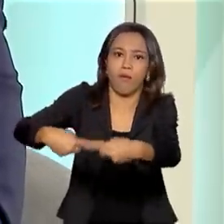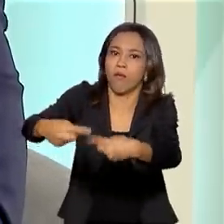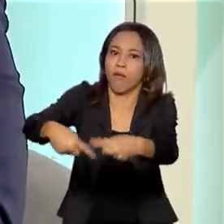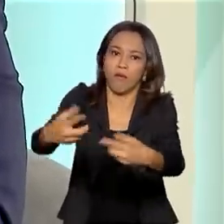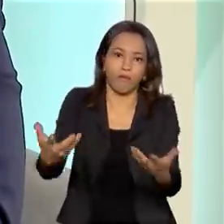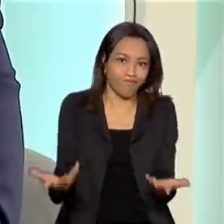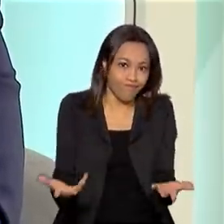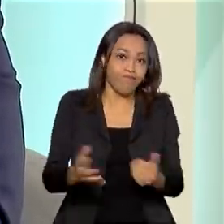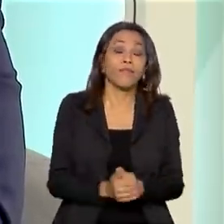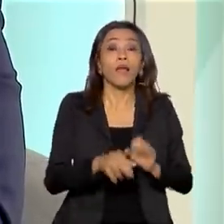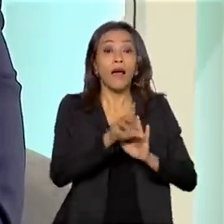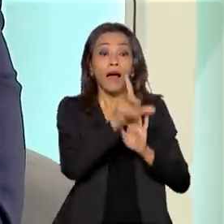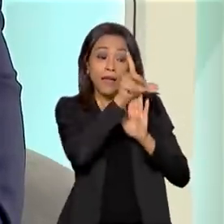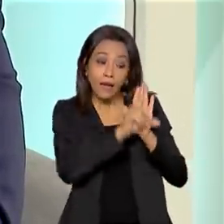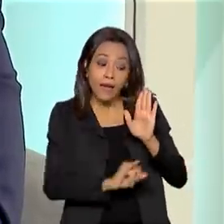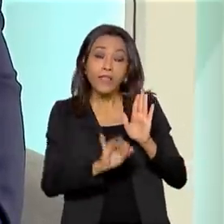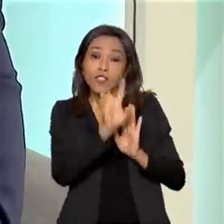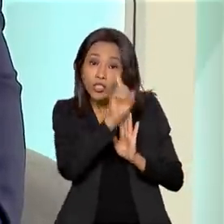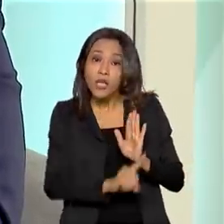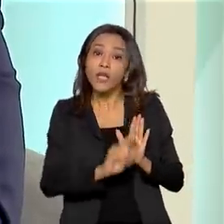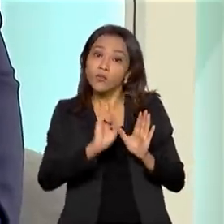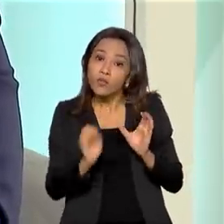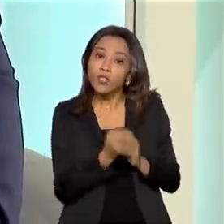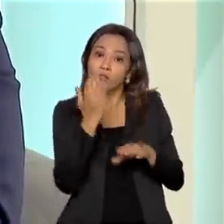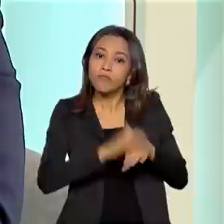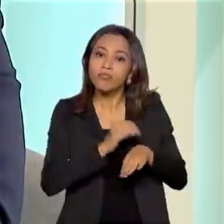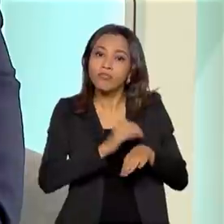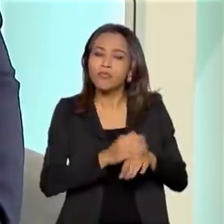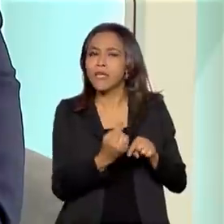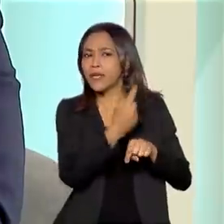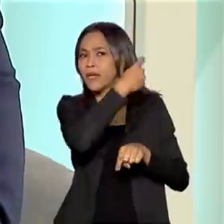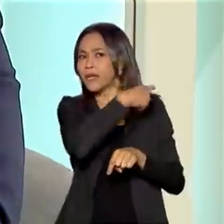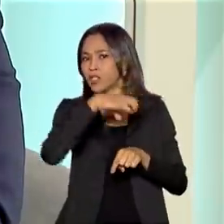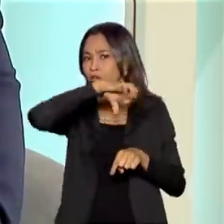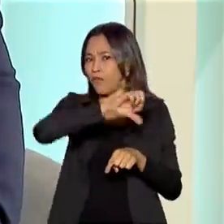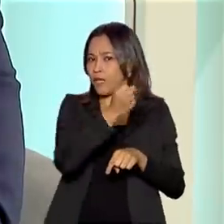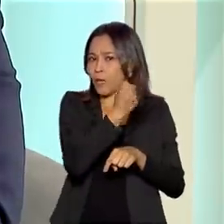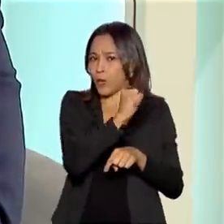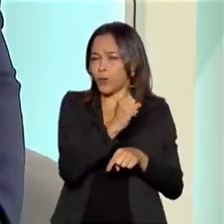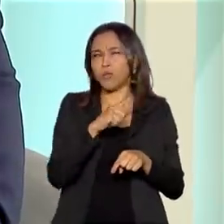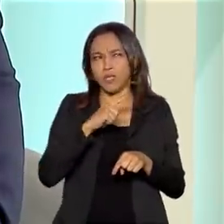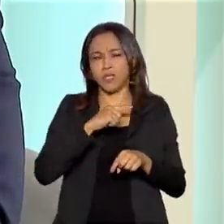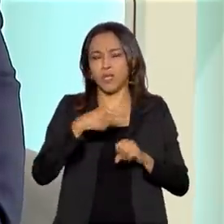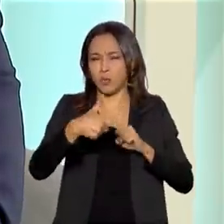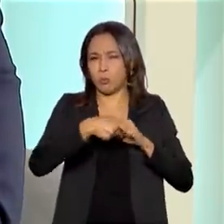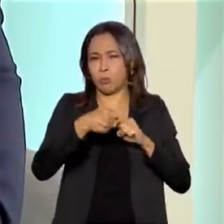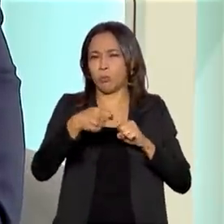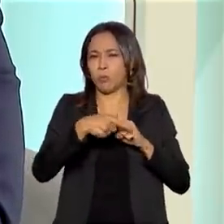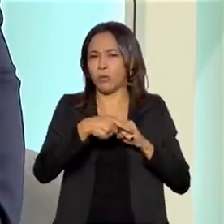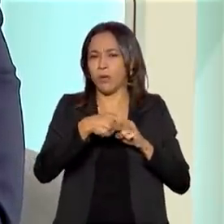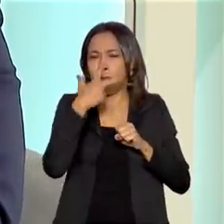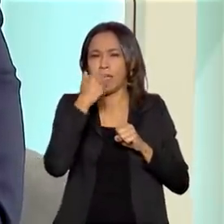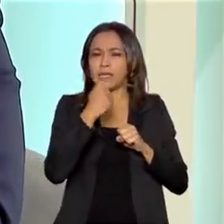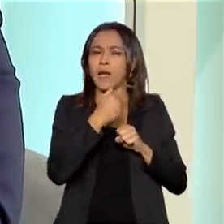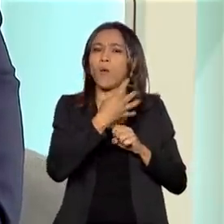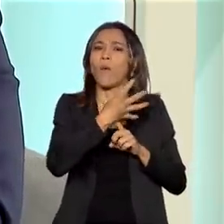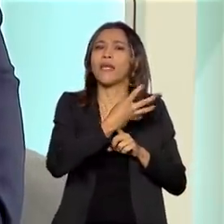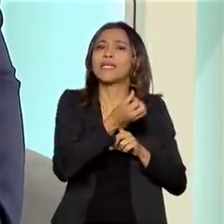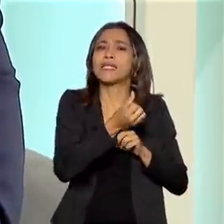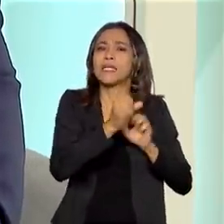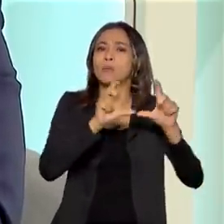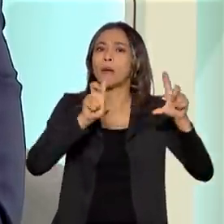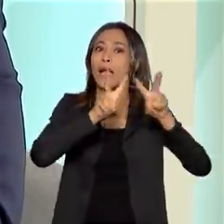de direitos autorais, que é de 98 no Brasil, ela tem um capítulo, salvo engano da minha parte, acho que é a 46, que trata das